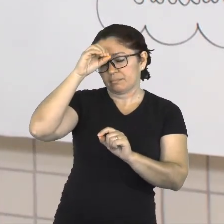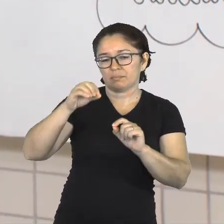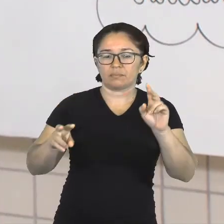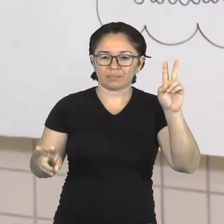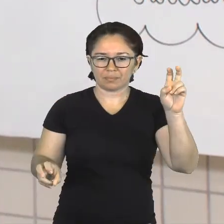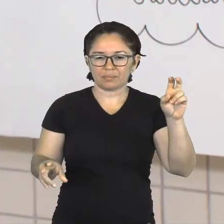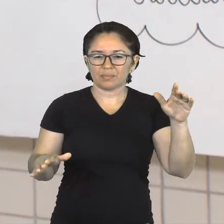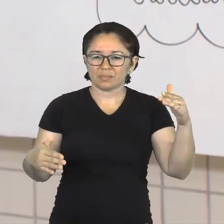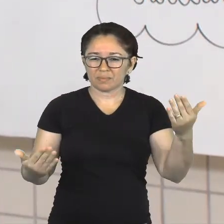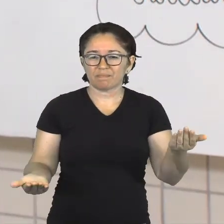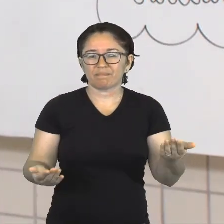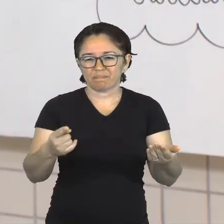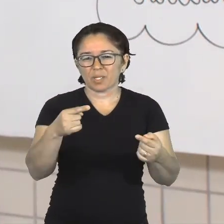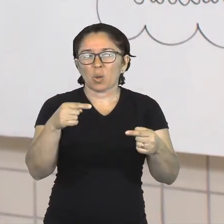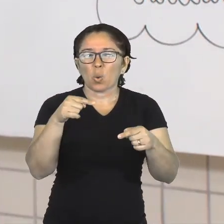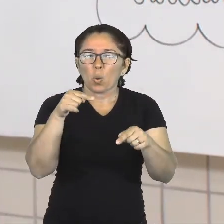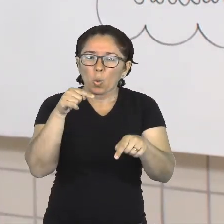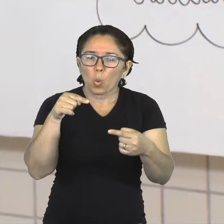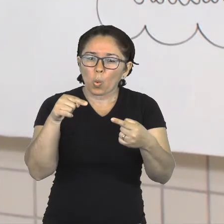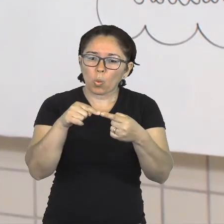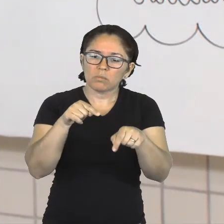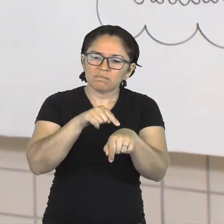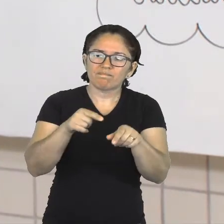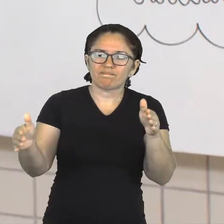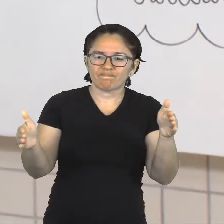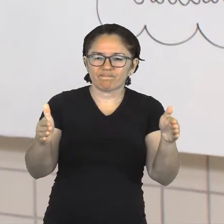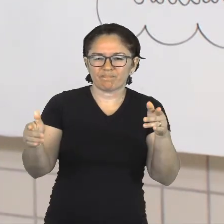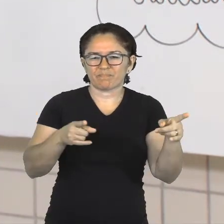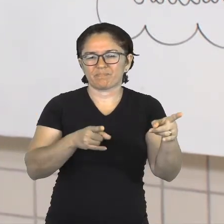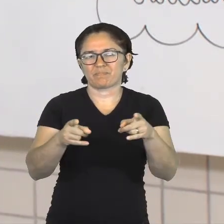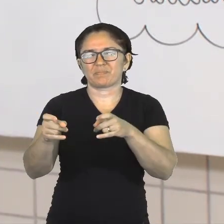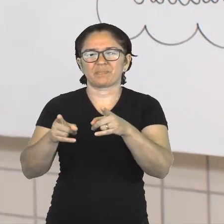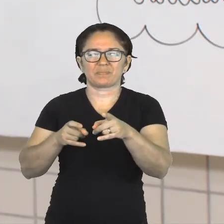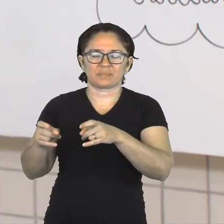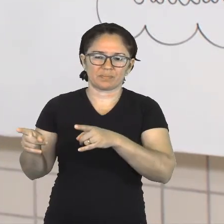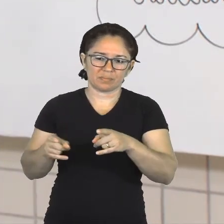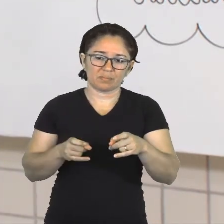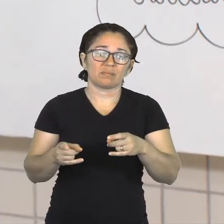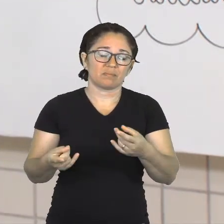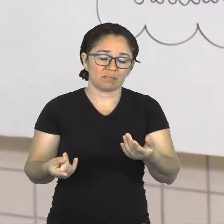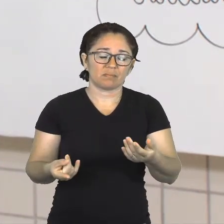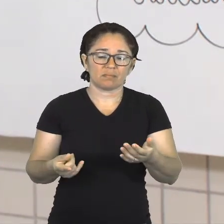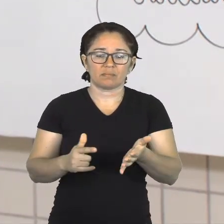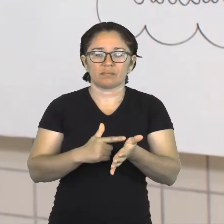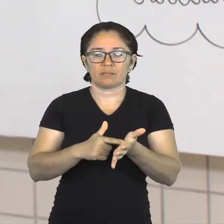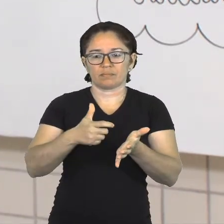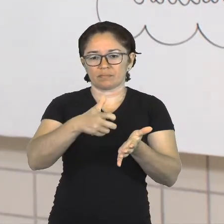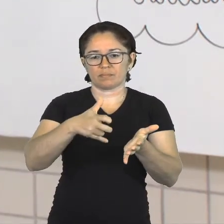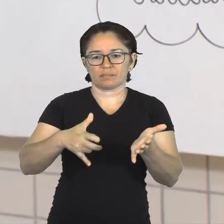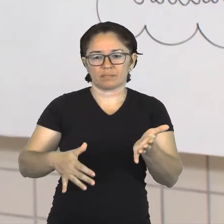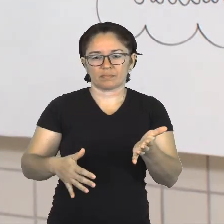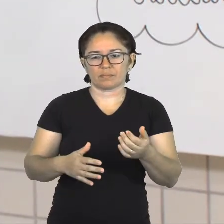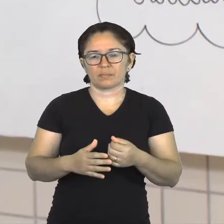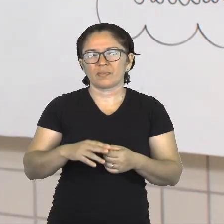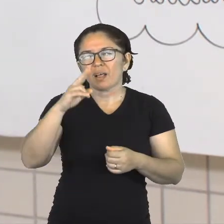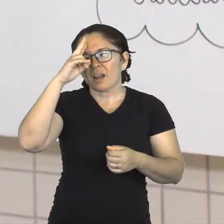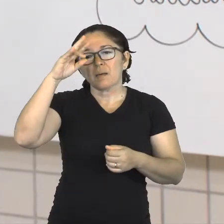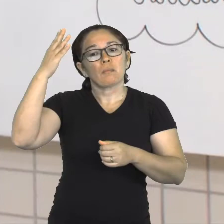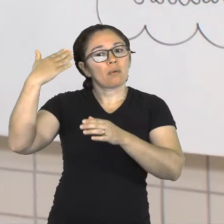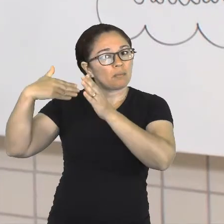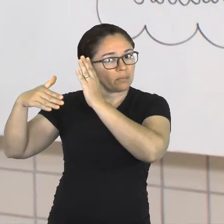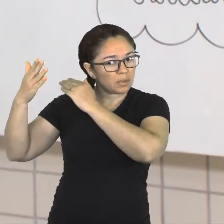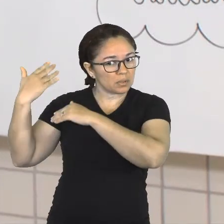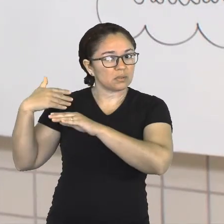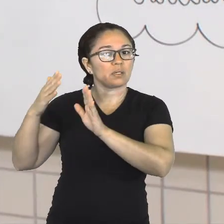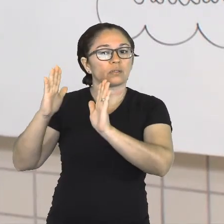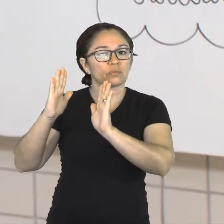de guerra, que é uma temática que o livro traz. Lembrando que na quizena anterior, vocês também fizeram uma